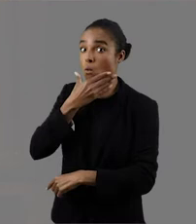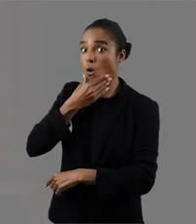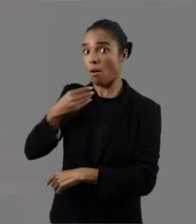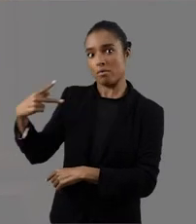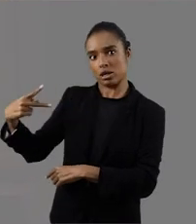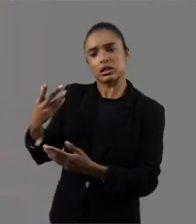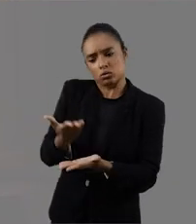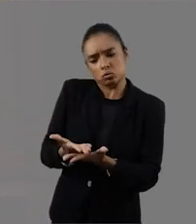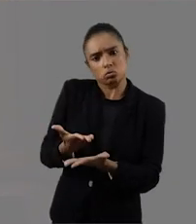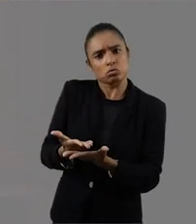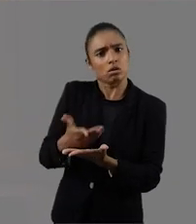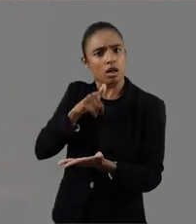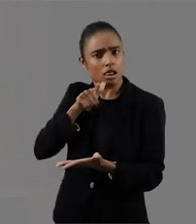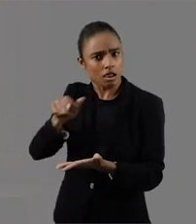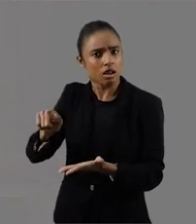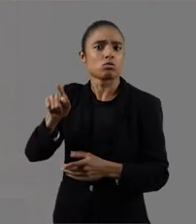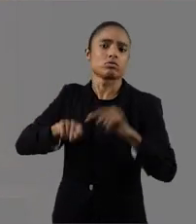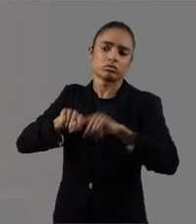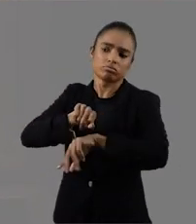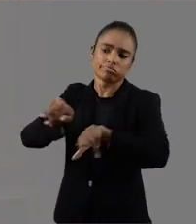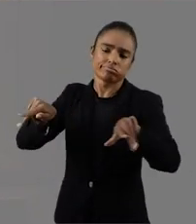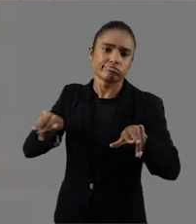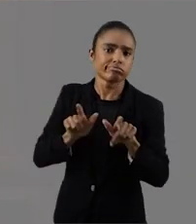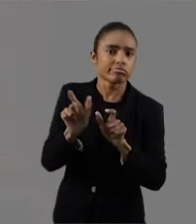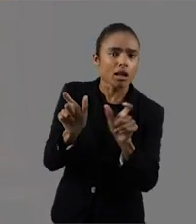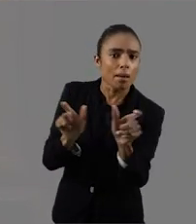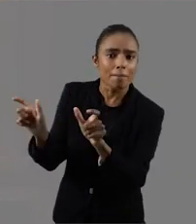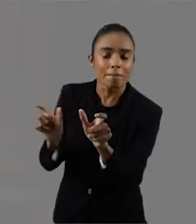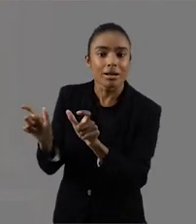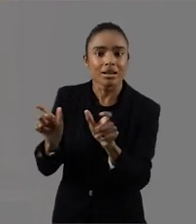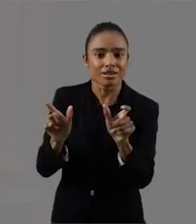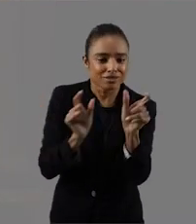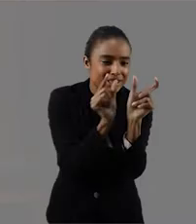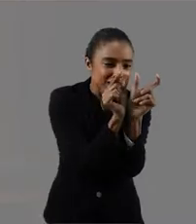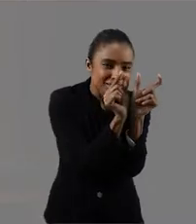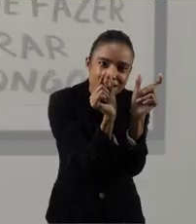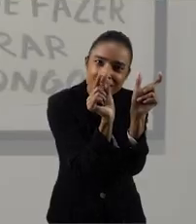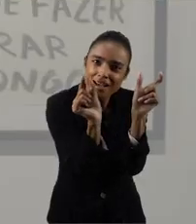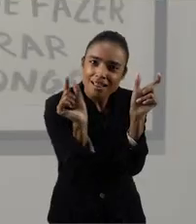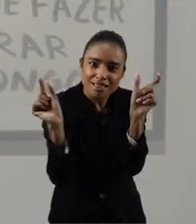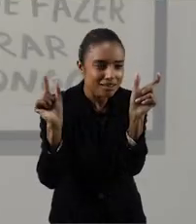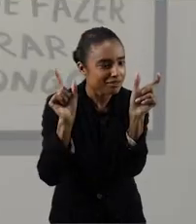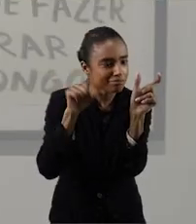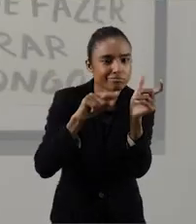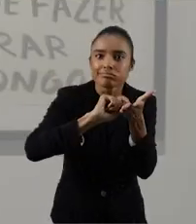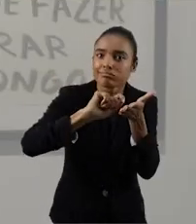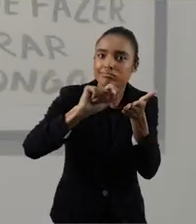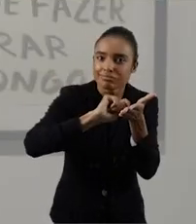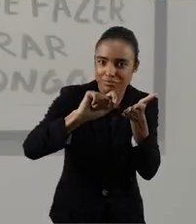matéria-prima do trabalho, sempre além da, como a Jane falou, a oralidade também, a gramática, escrita, o lexical,